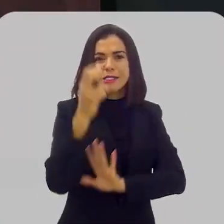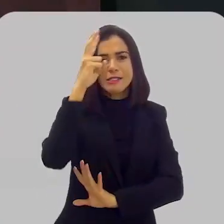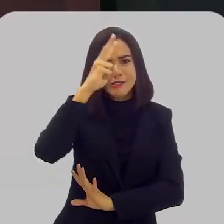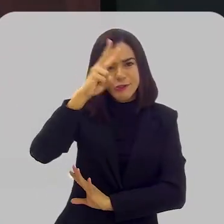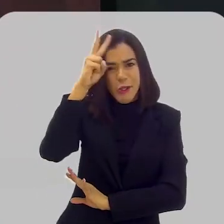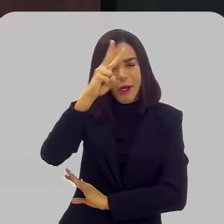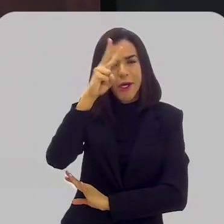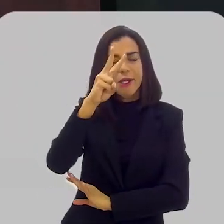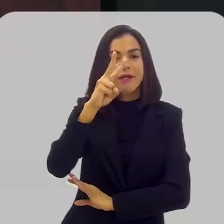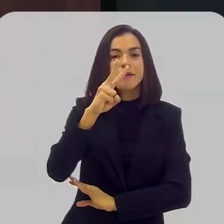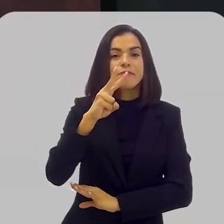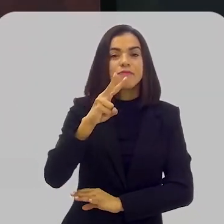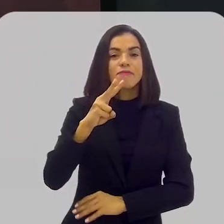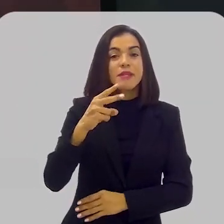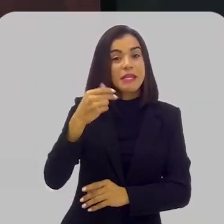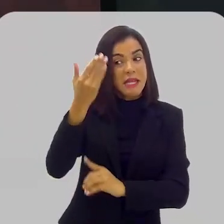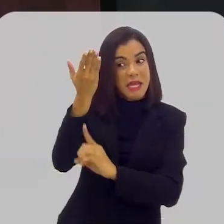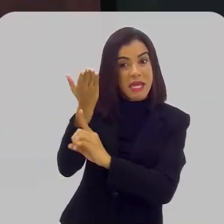martírio,